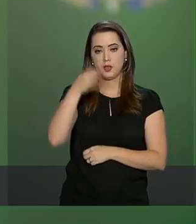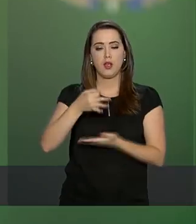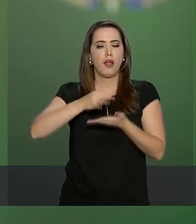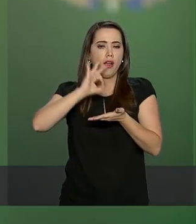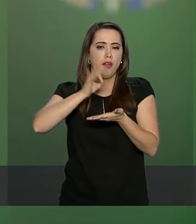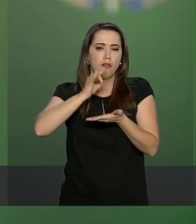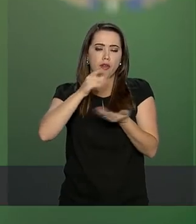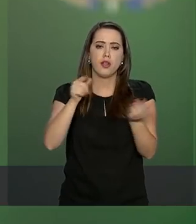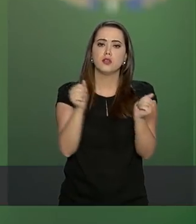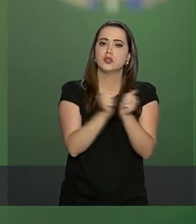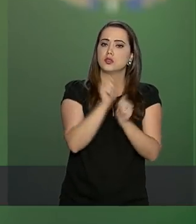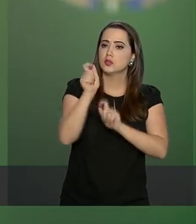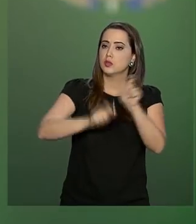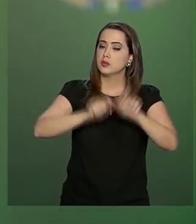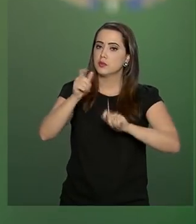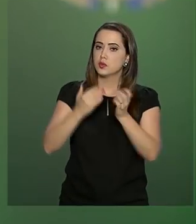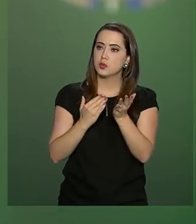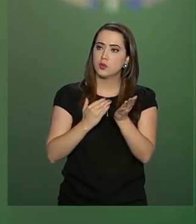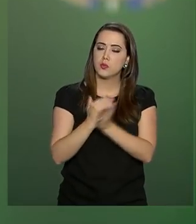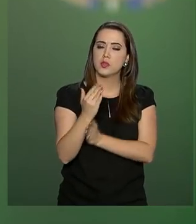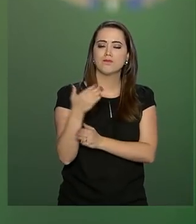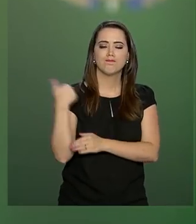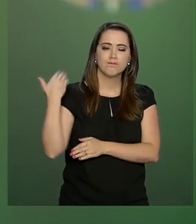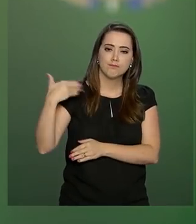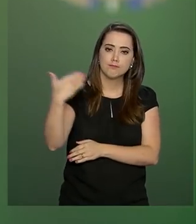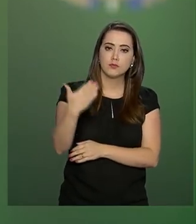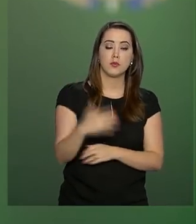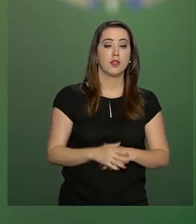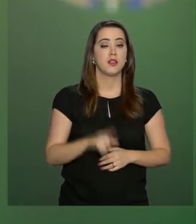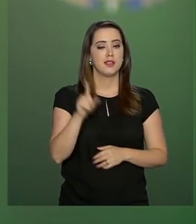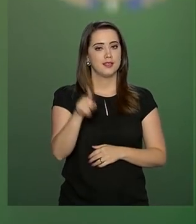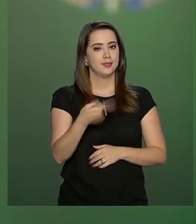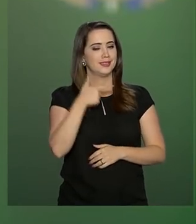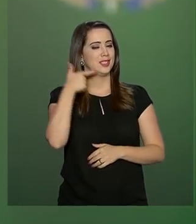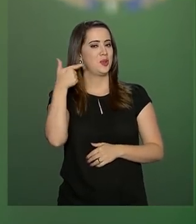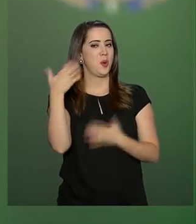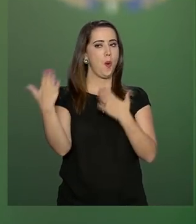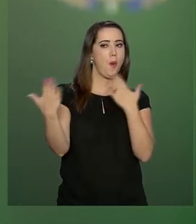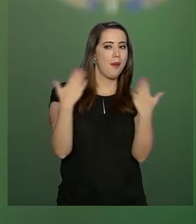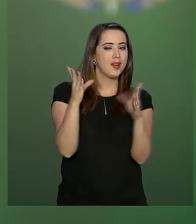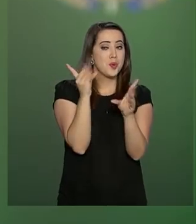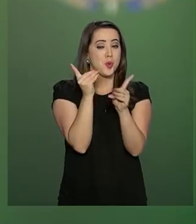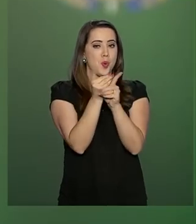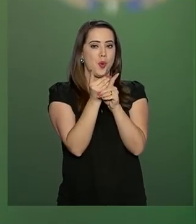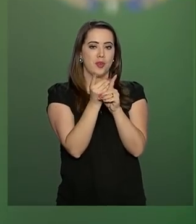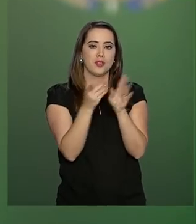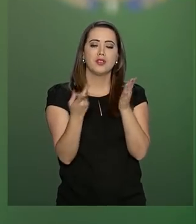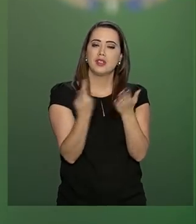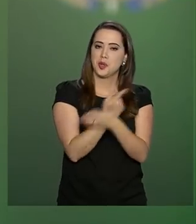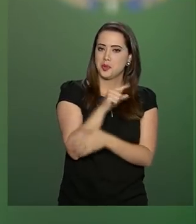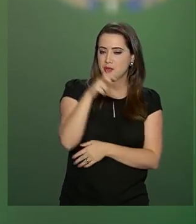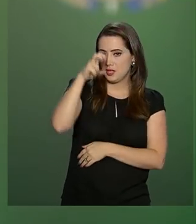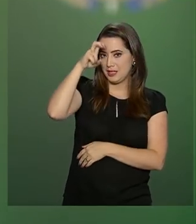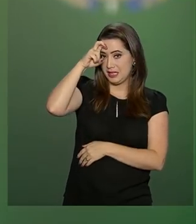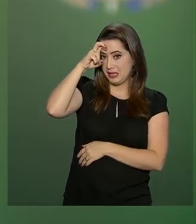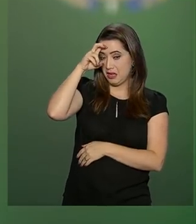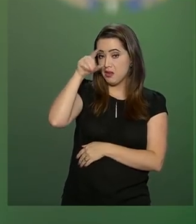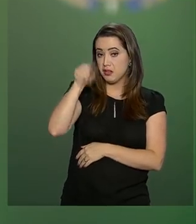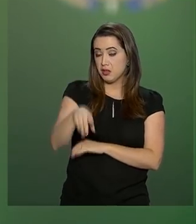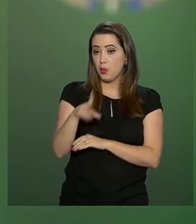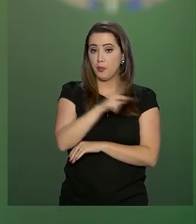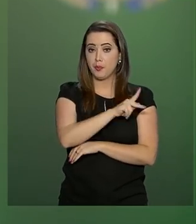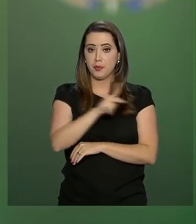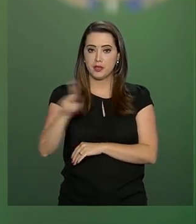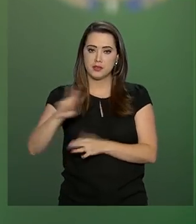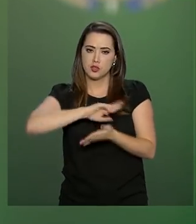café da manhã com os jornalistas desde que tomou posse. Bem-humorado, ele comparou o encontro com o que teve nesta quinta-feira com